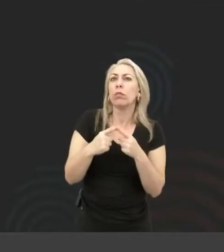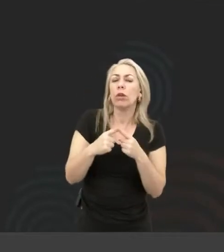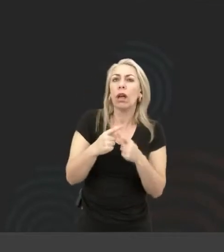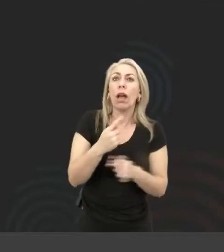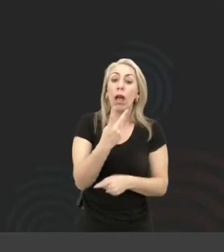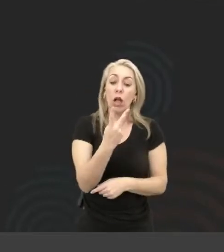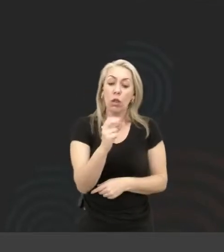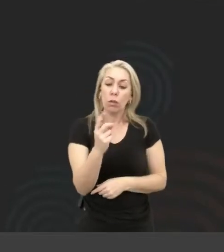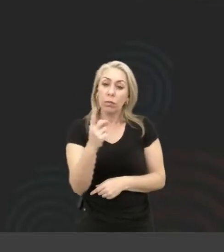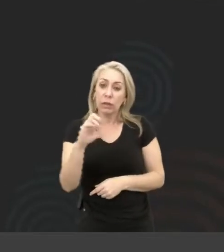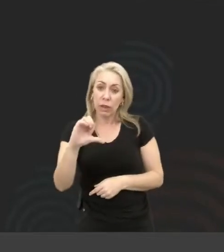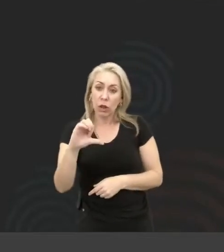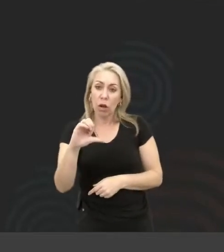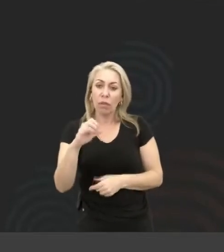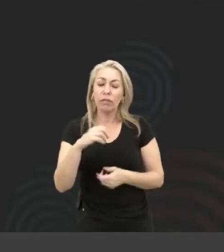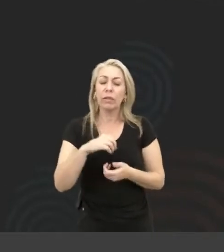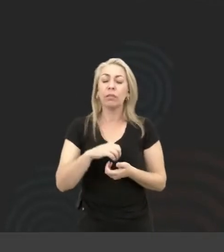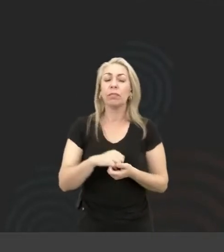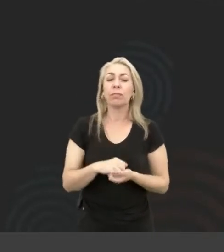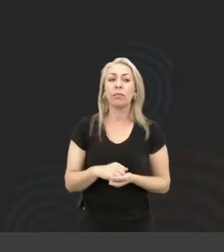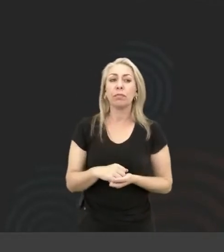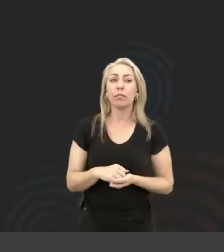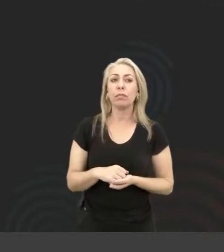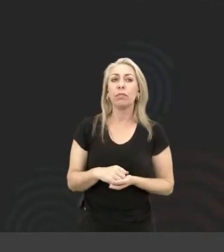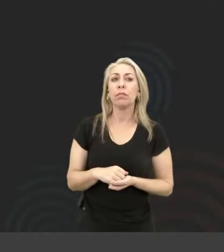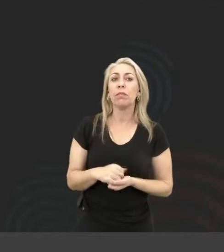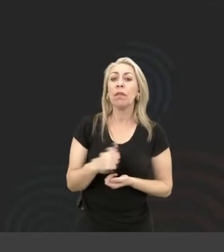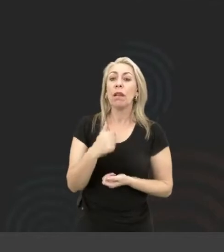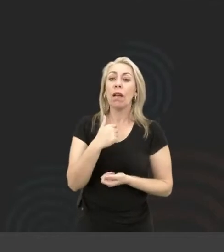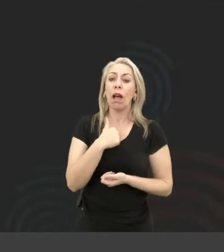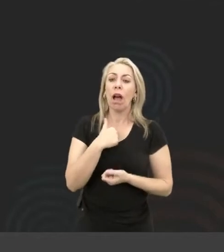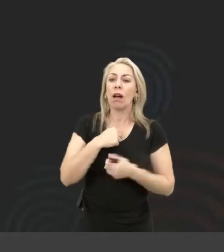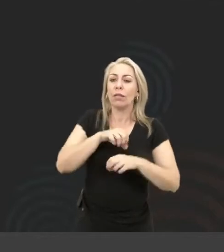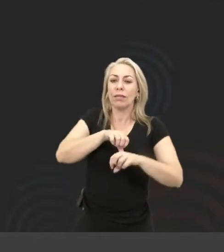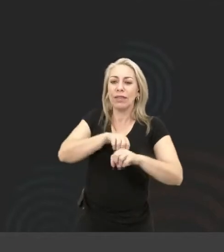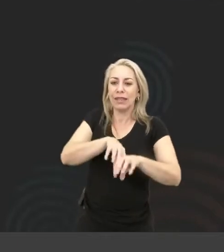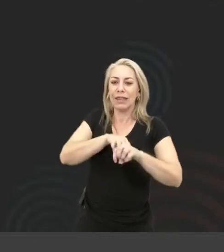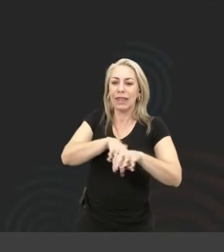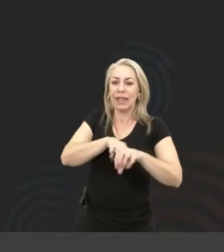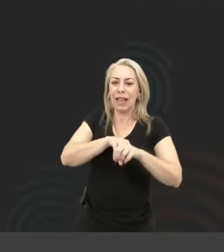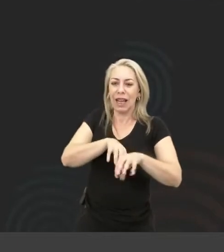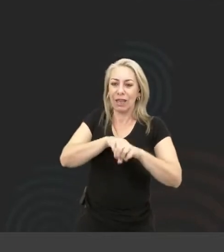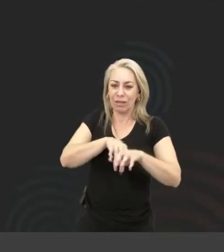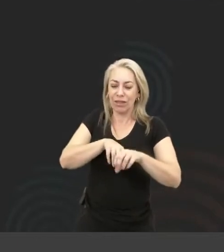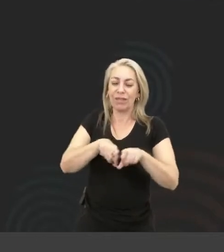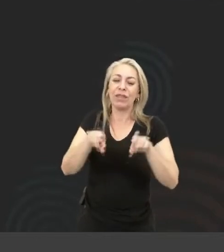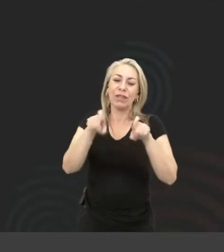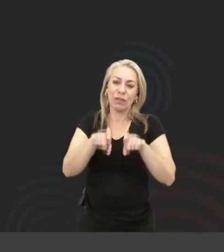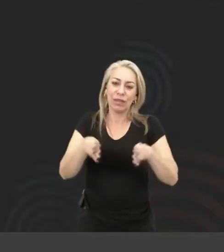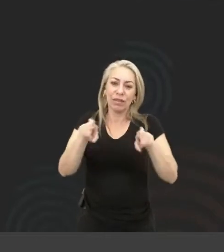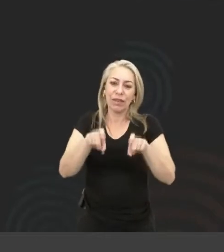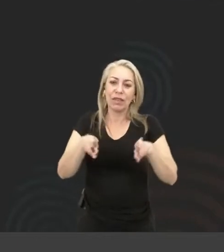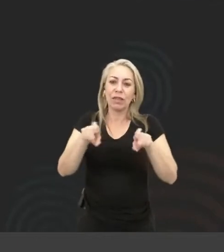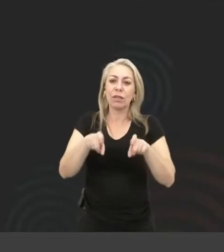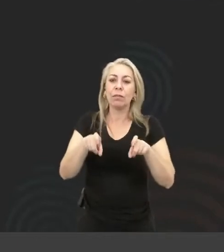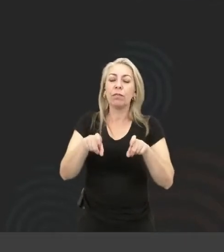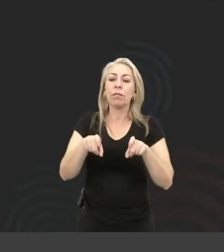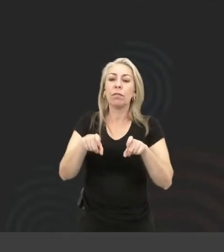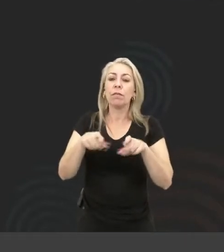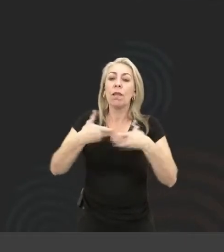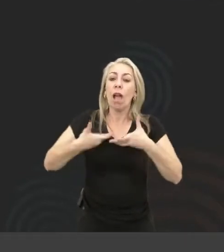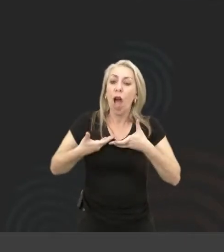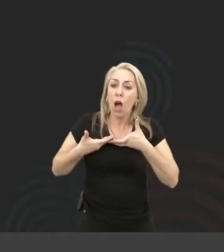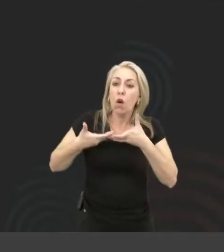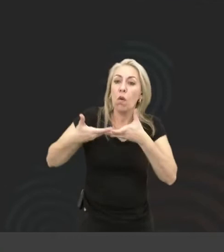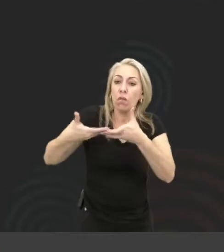eu dava aula de informática e eu recebi um convite